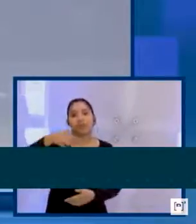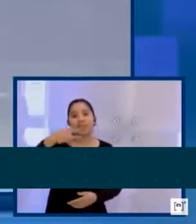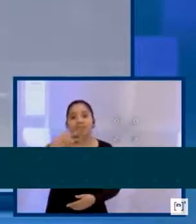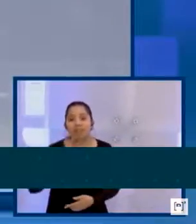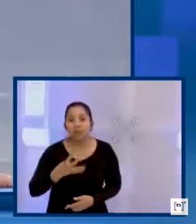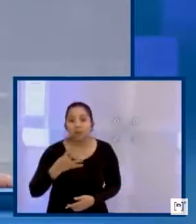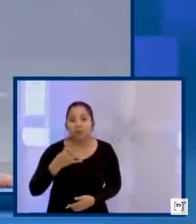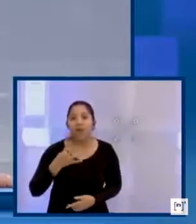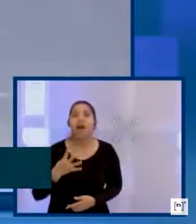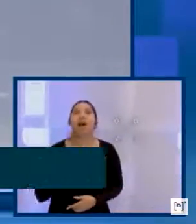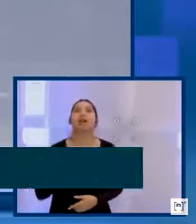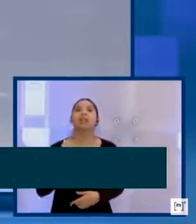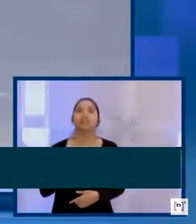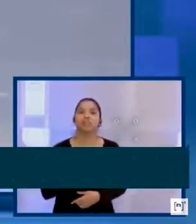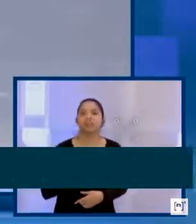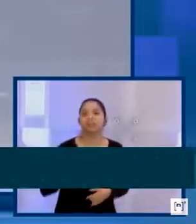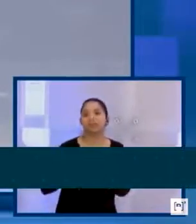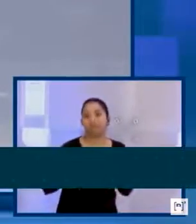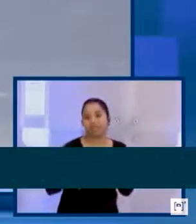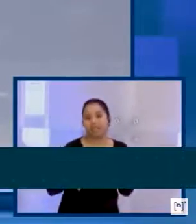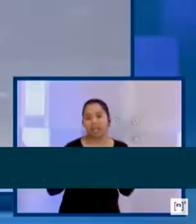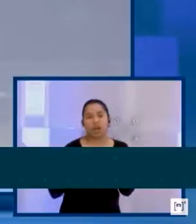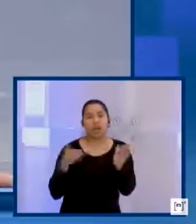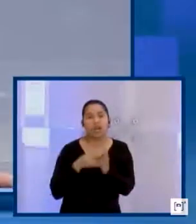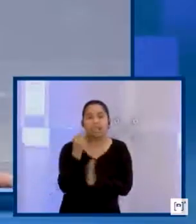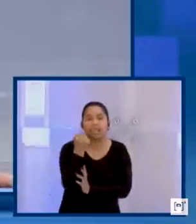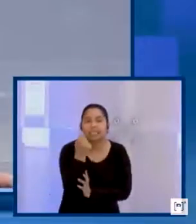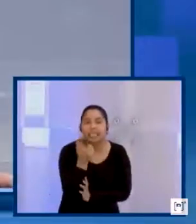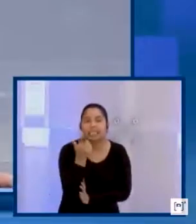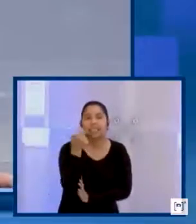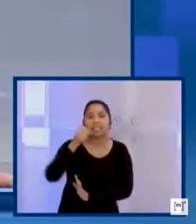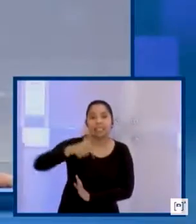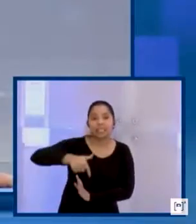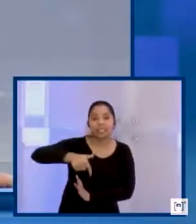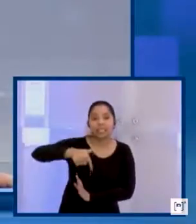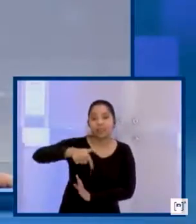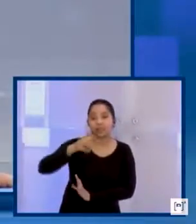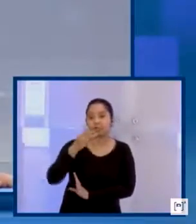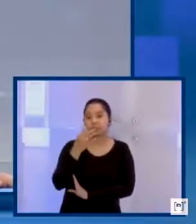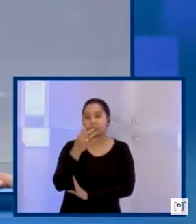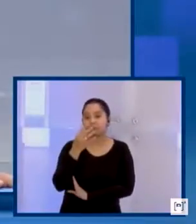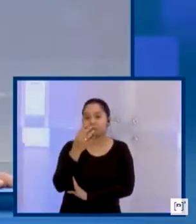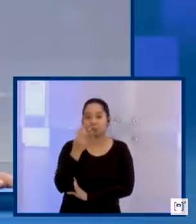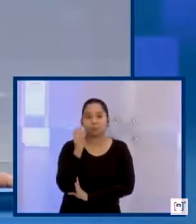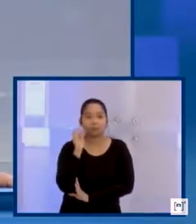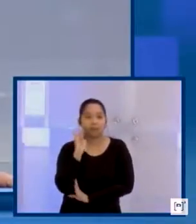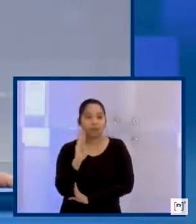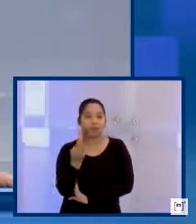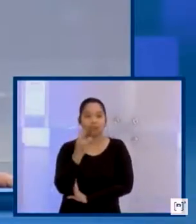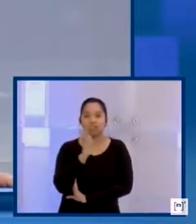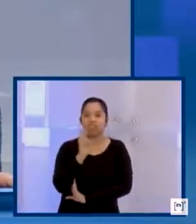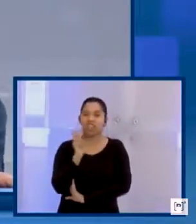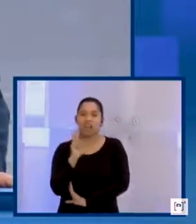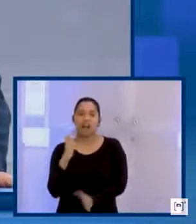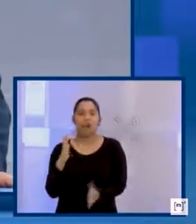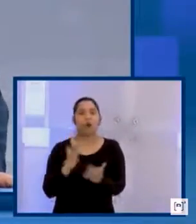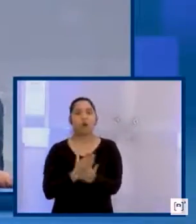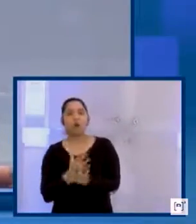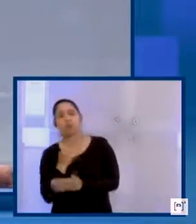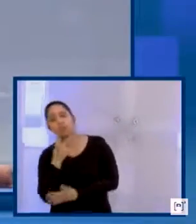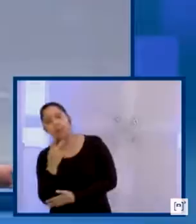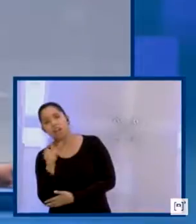beirando os 80 bilhões de reais de investimento contratado. Isso é pouco, é muito? A gente fala que é pouco,